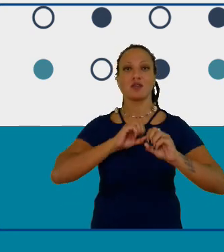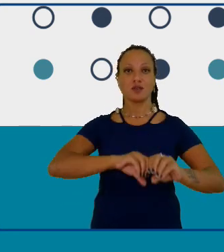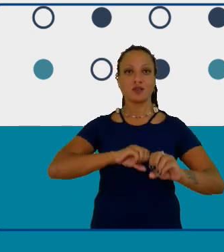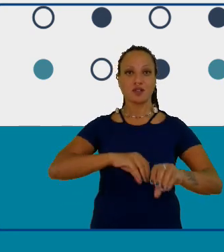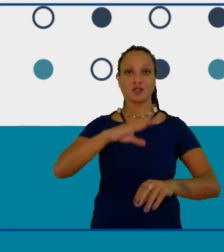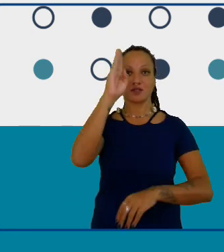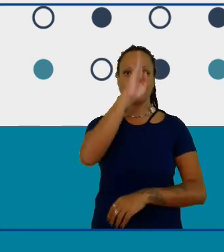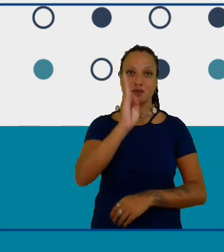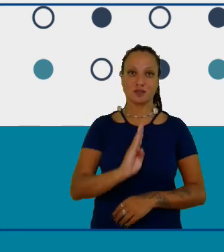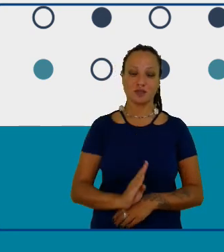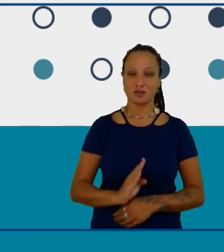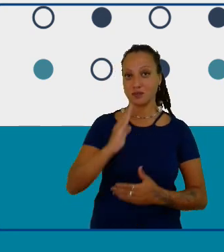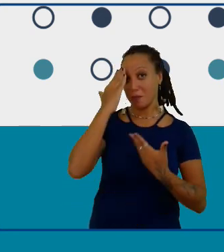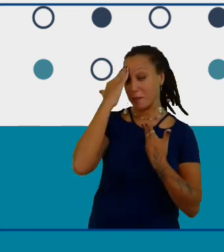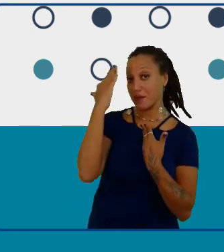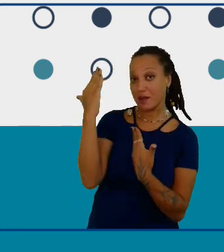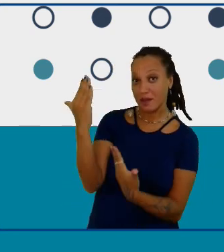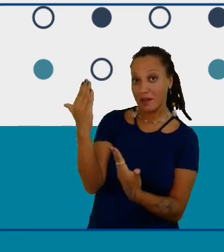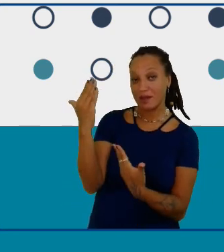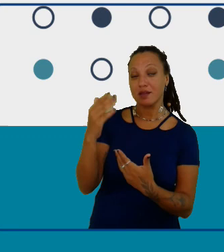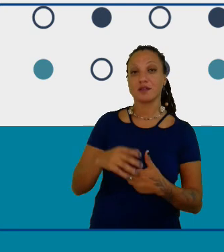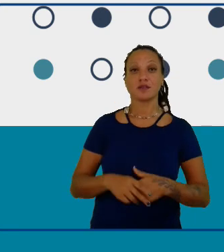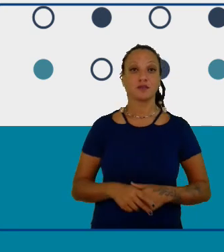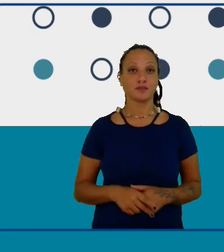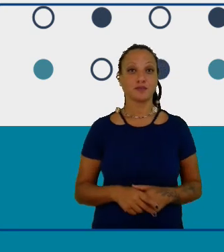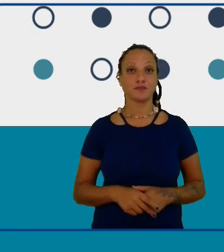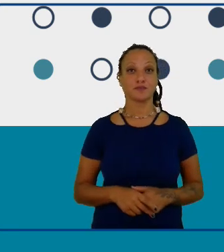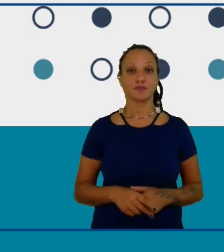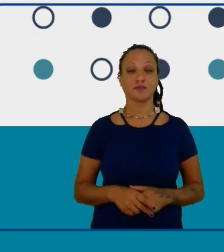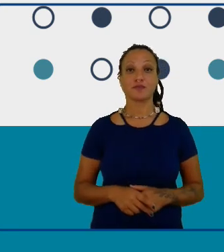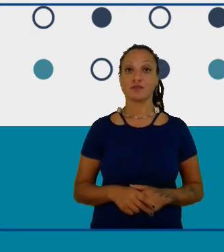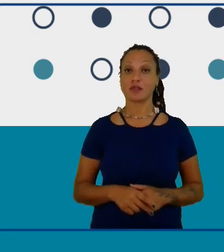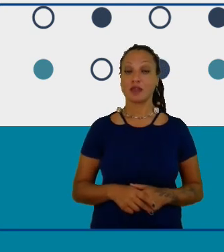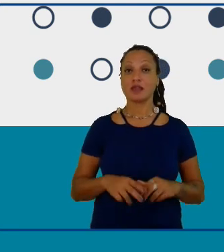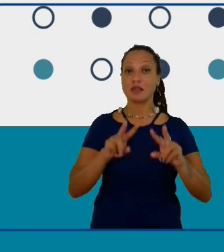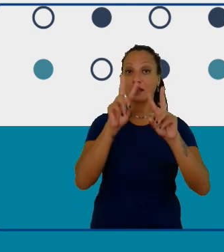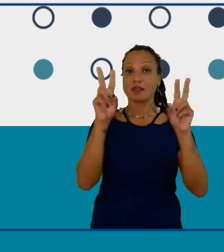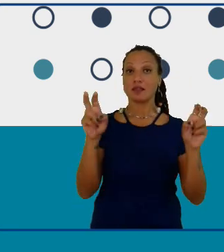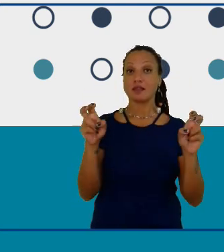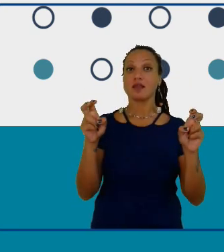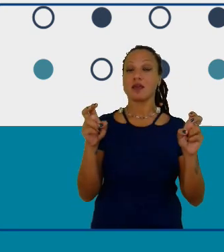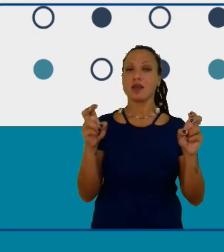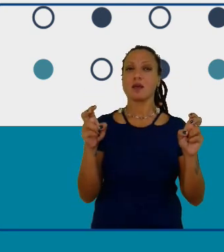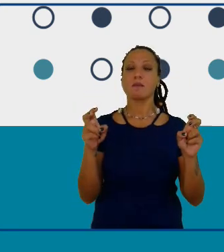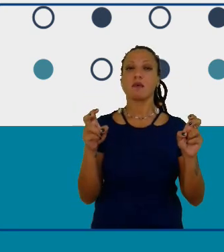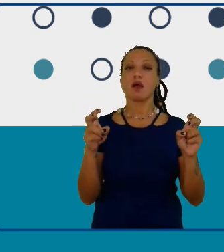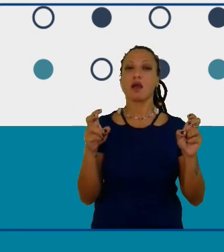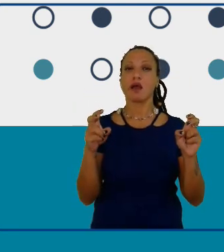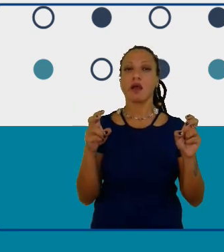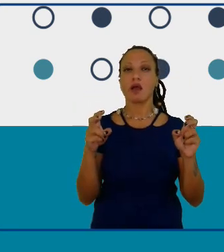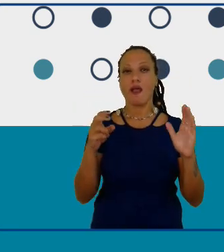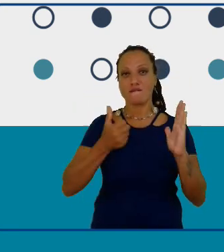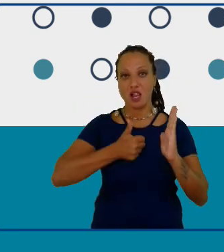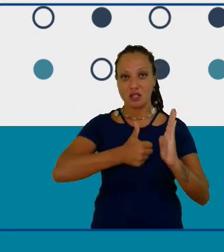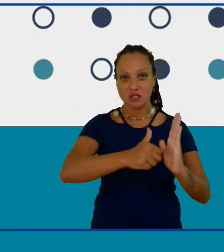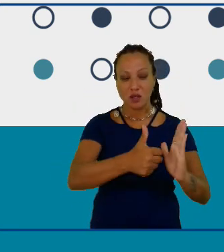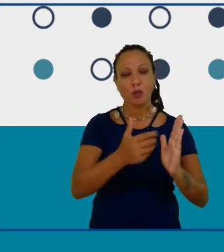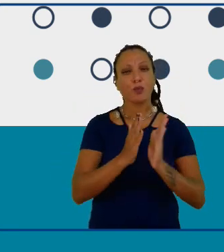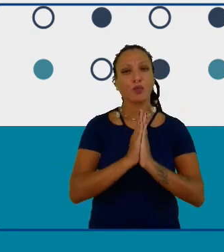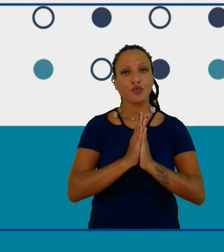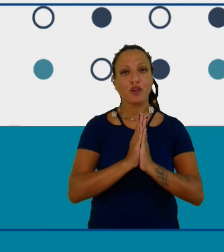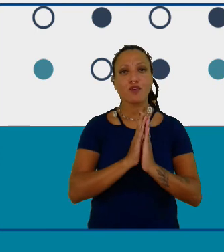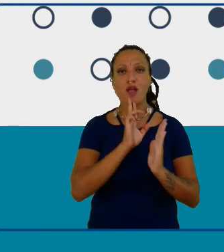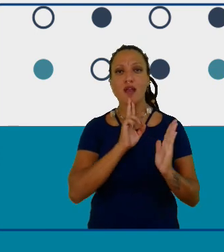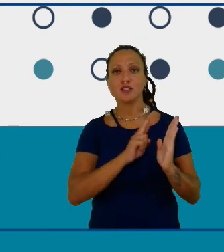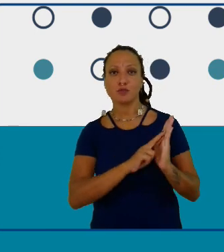muito obrigada e aliás falando em avaliação por favor preencham a nossa avaliação porque é assim também que a gente pode